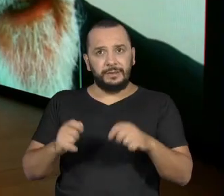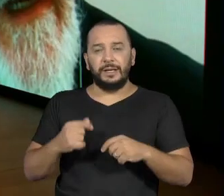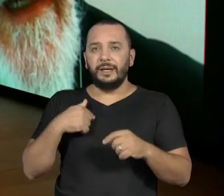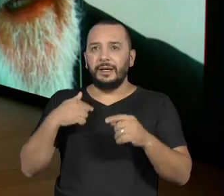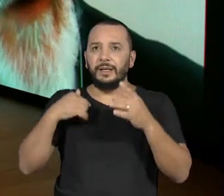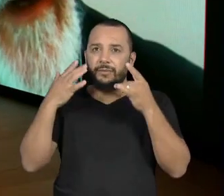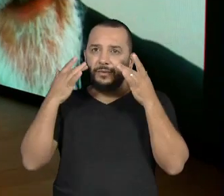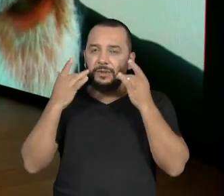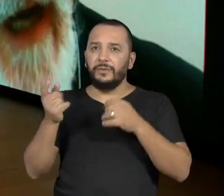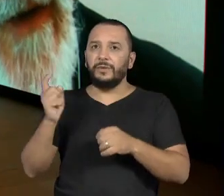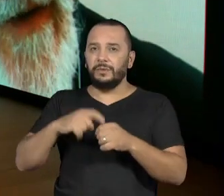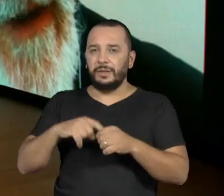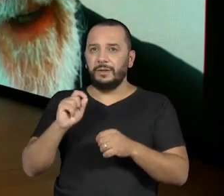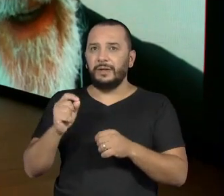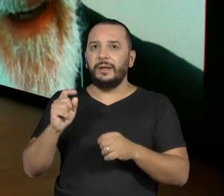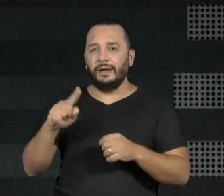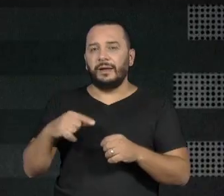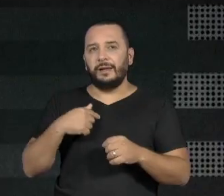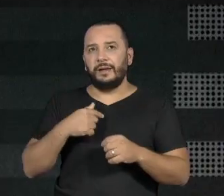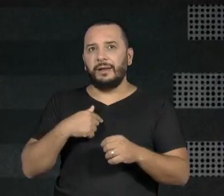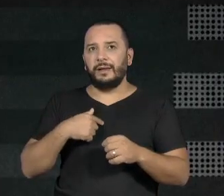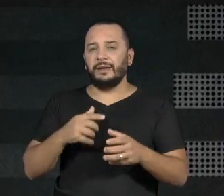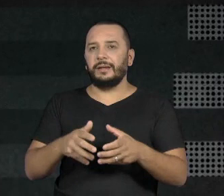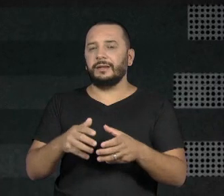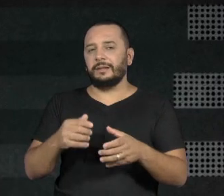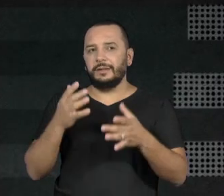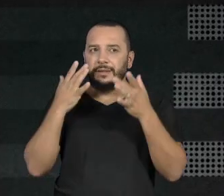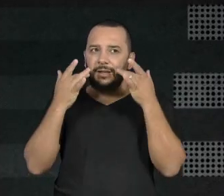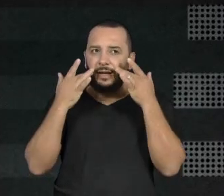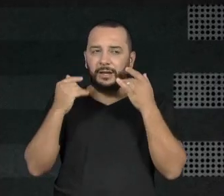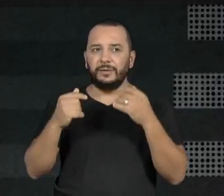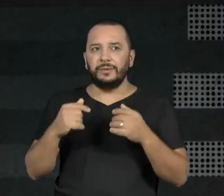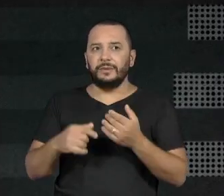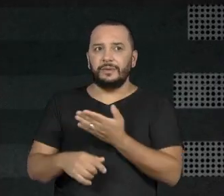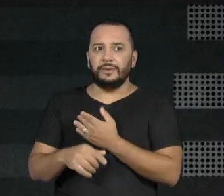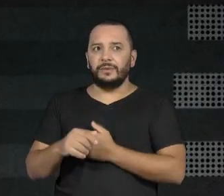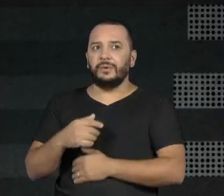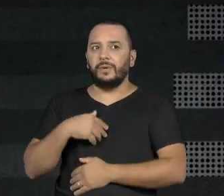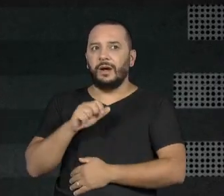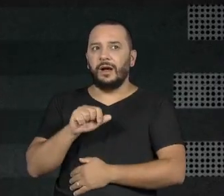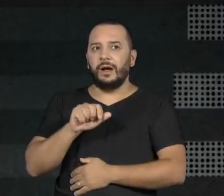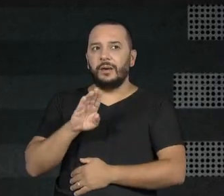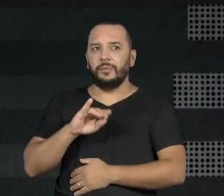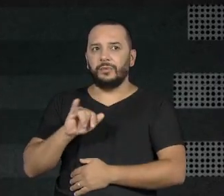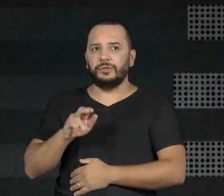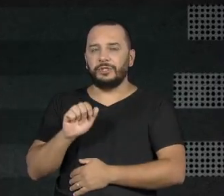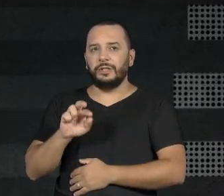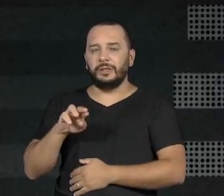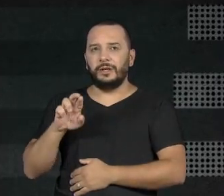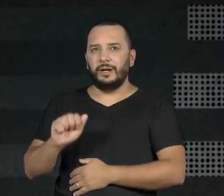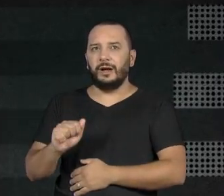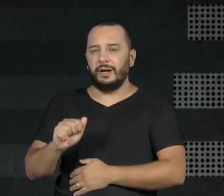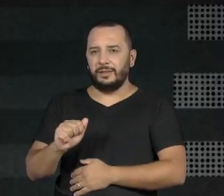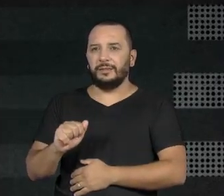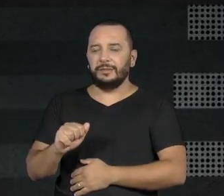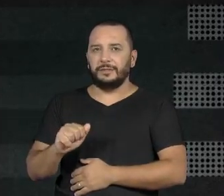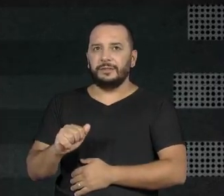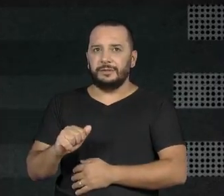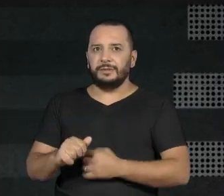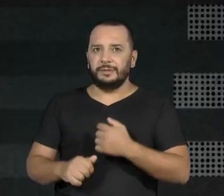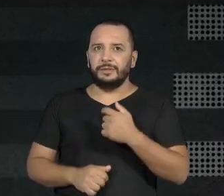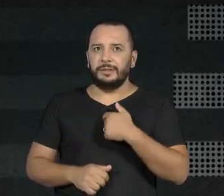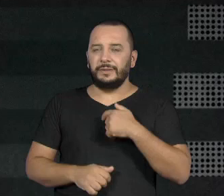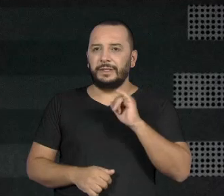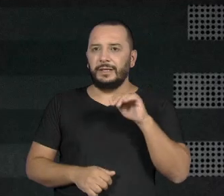a fazer, que é o grande teatro, que eu fiz, direção da Bujarra, eu fiz em Irma, de